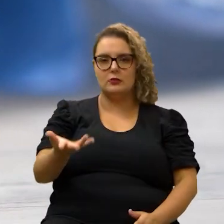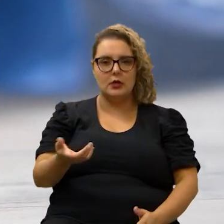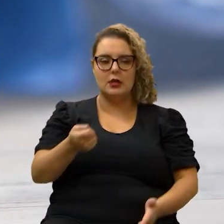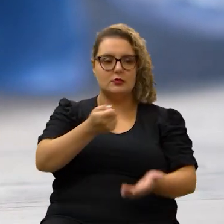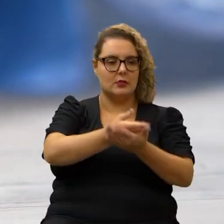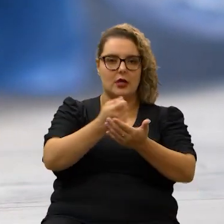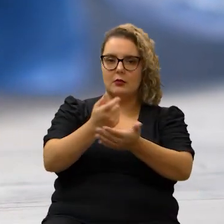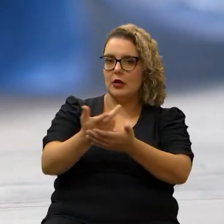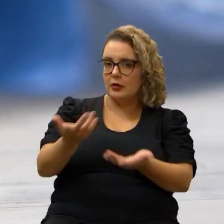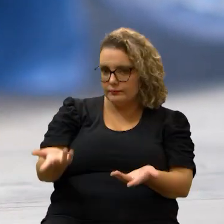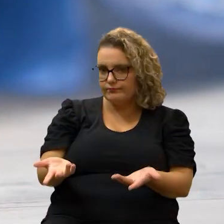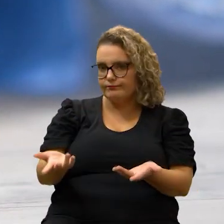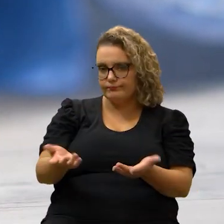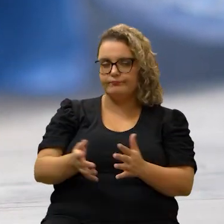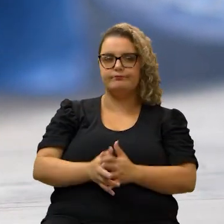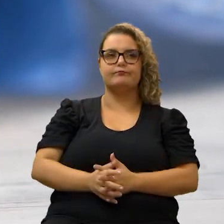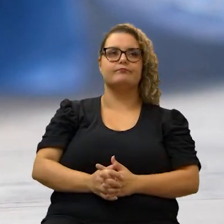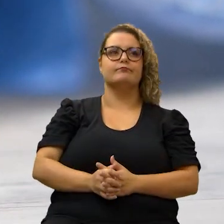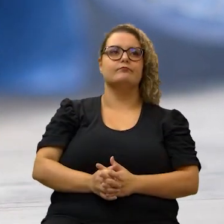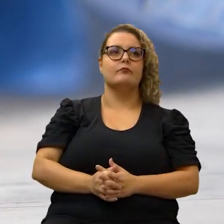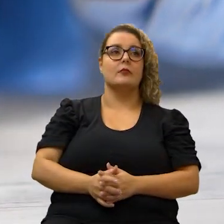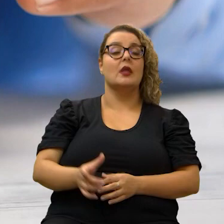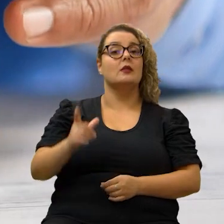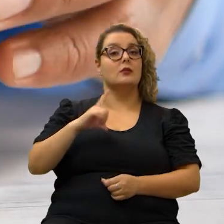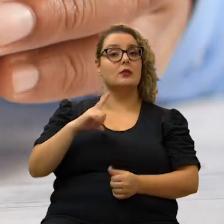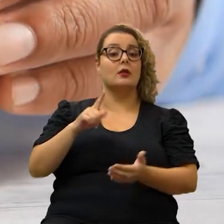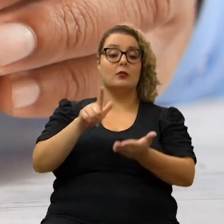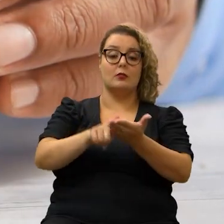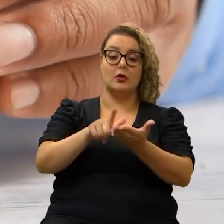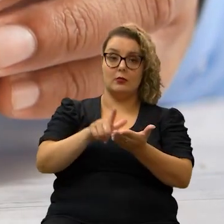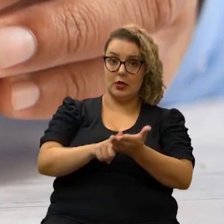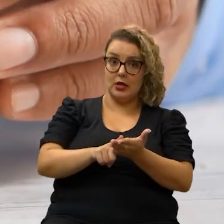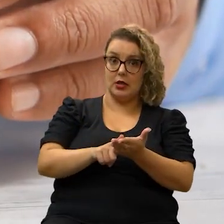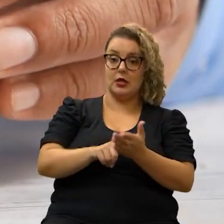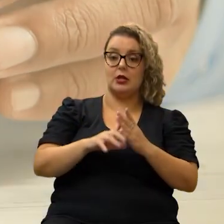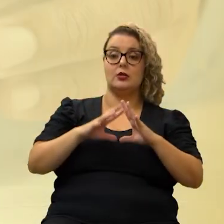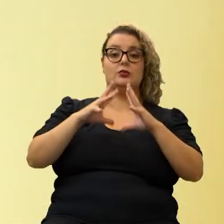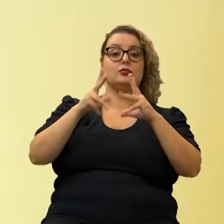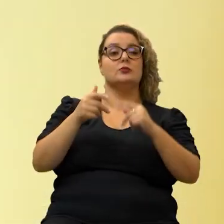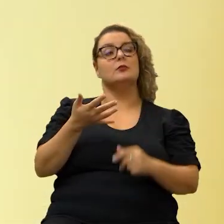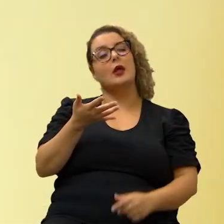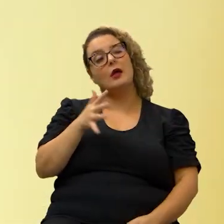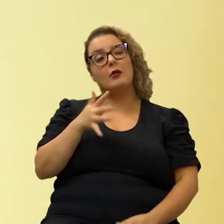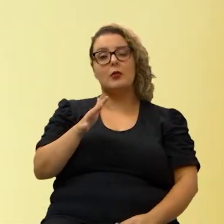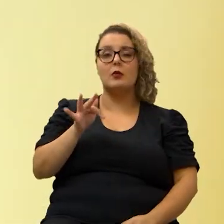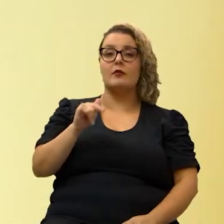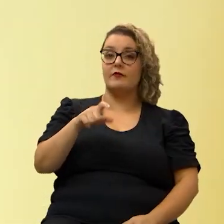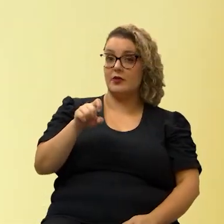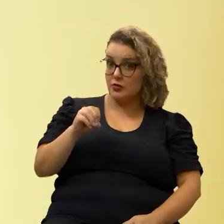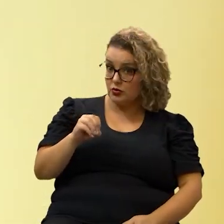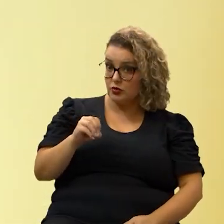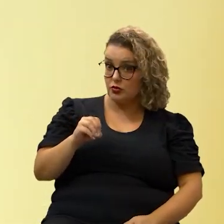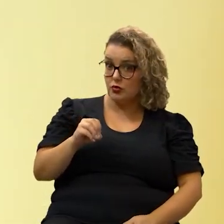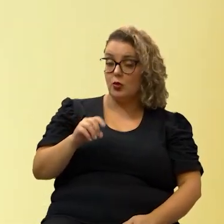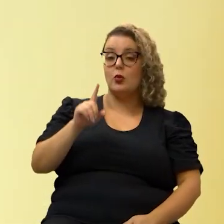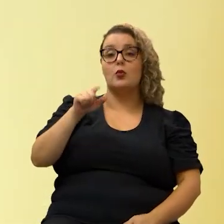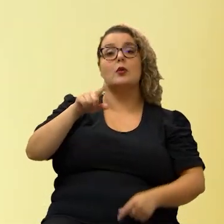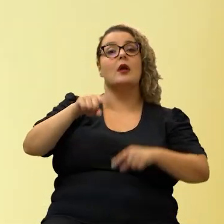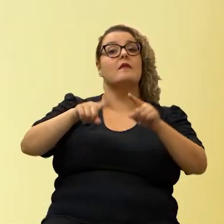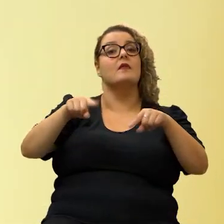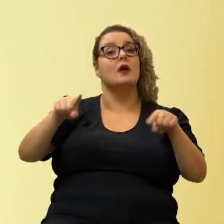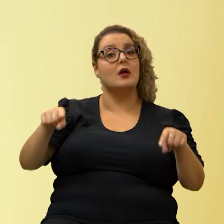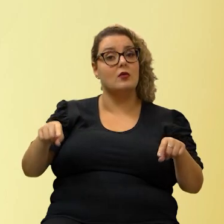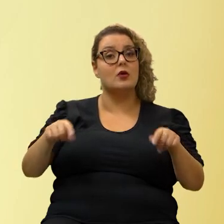por diante então tem que botar no papel aquilo que é mais ou menos fixo aquilo que é